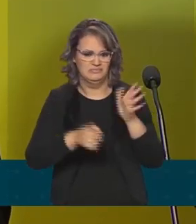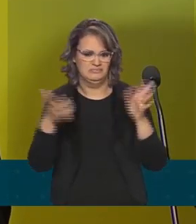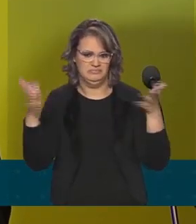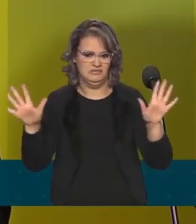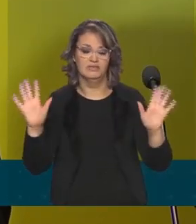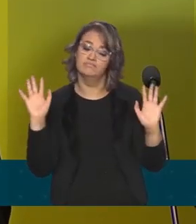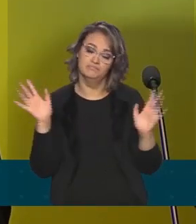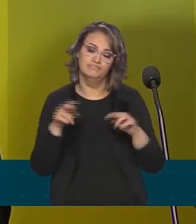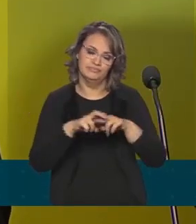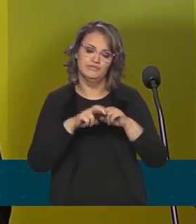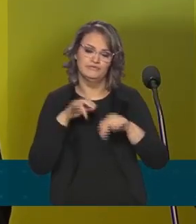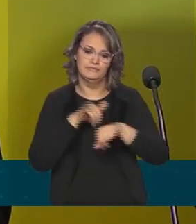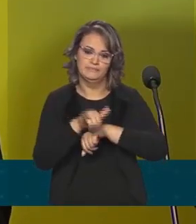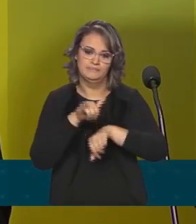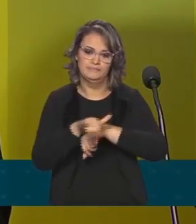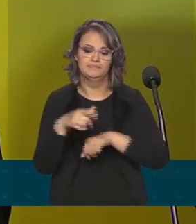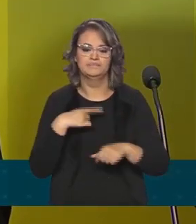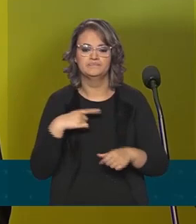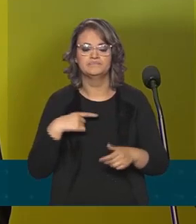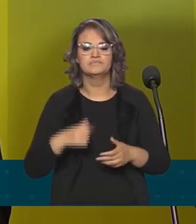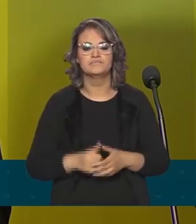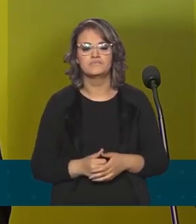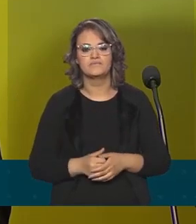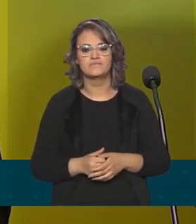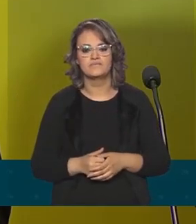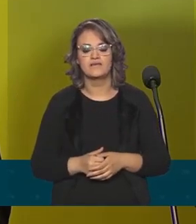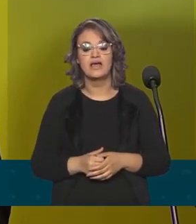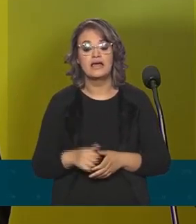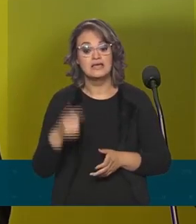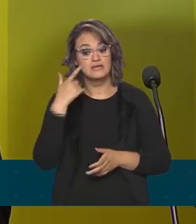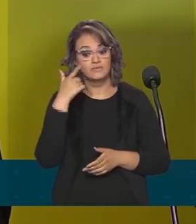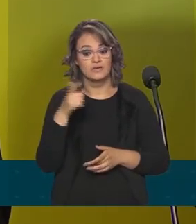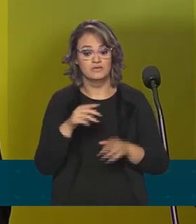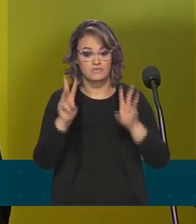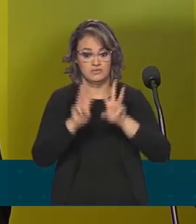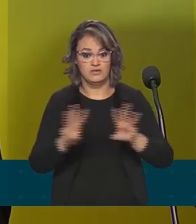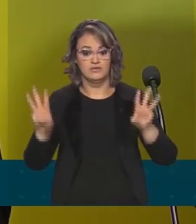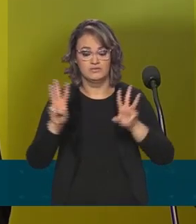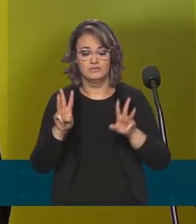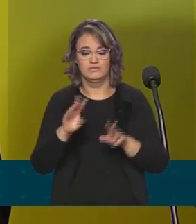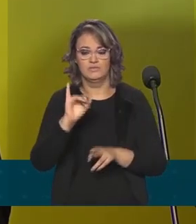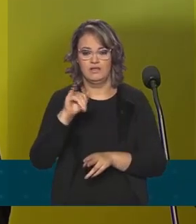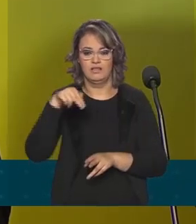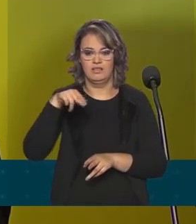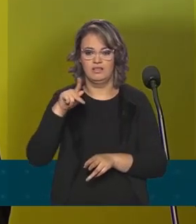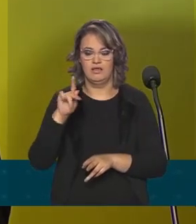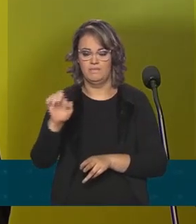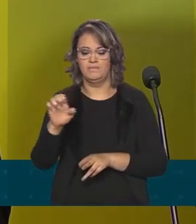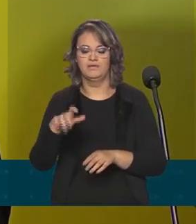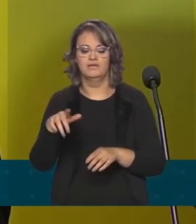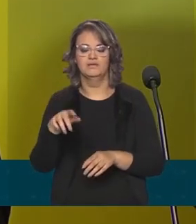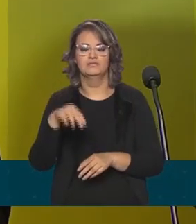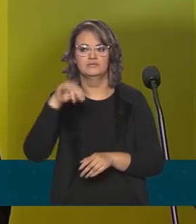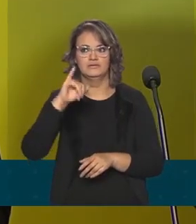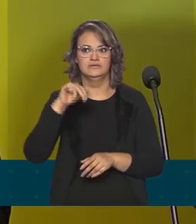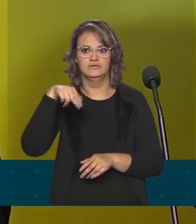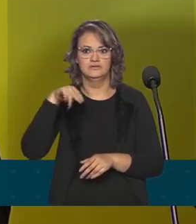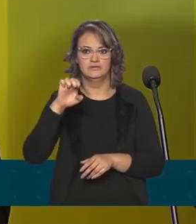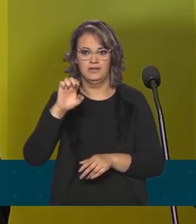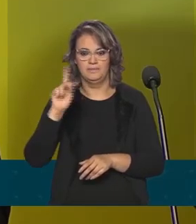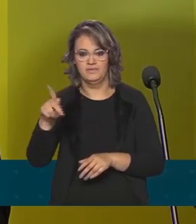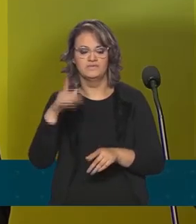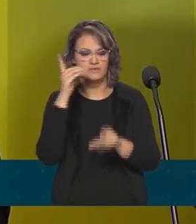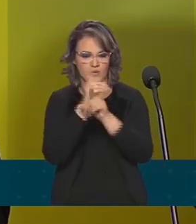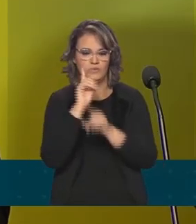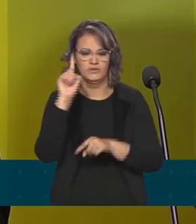Próximo. Aqui, essa apresentação já está disponível no site do Inep. A gente tem a distribuição por Estado, para vocês depois